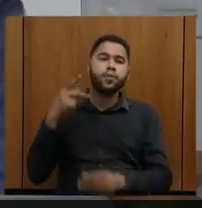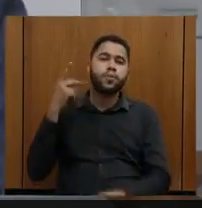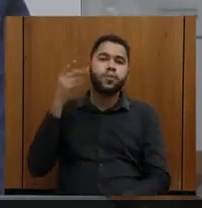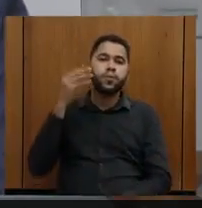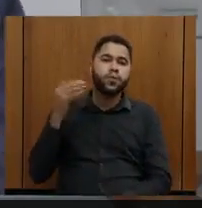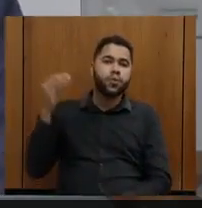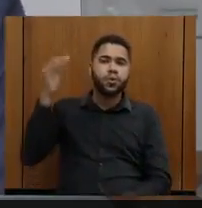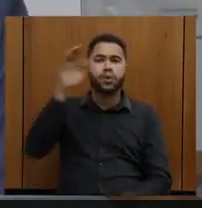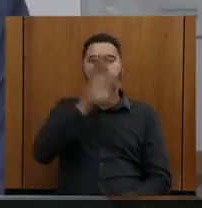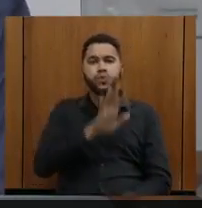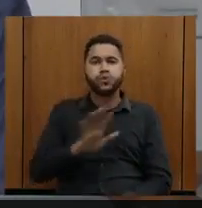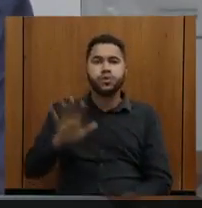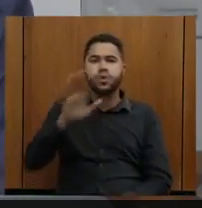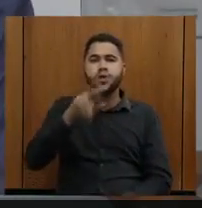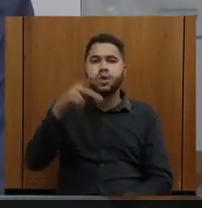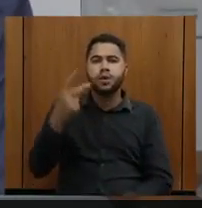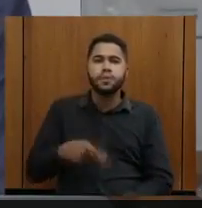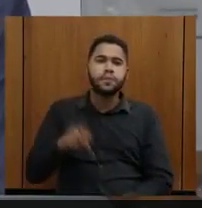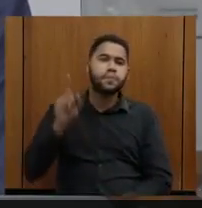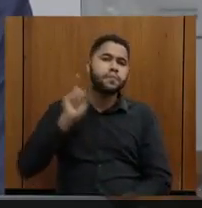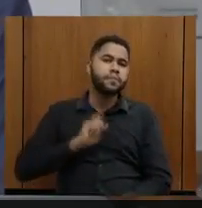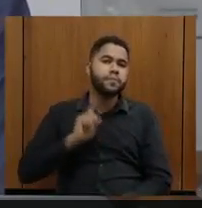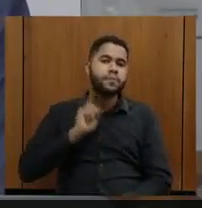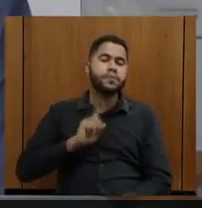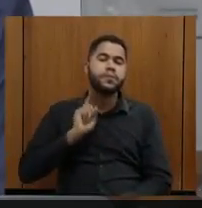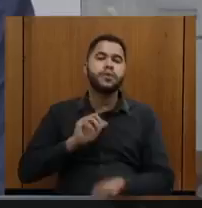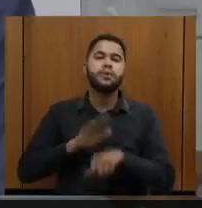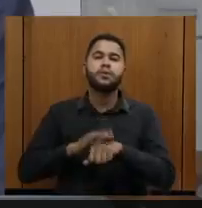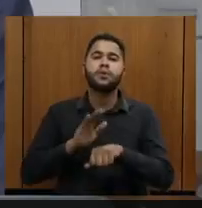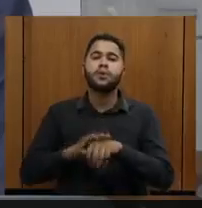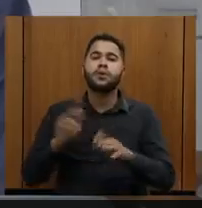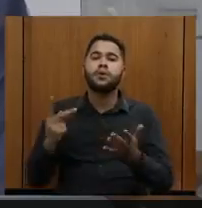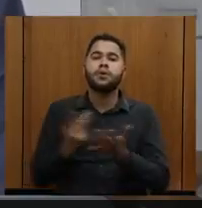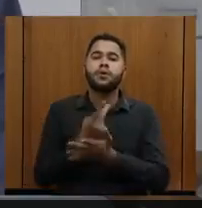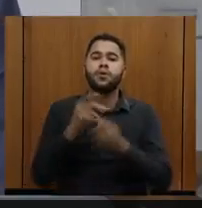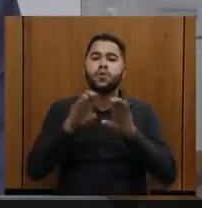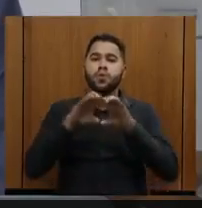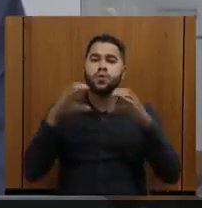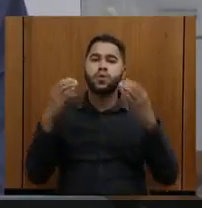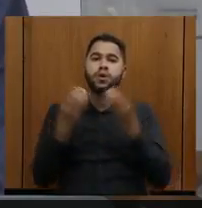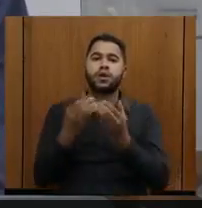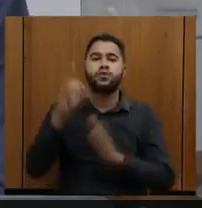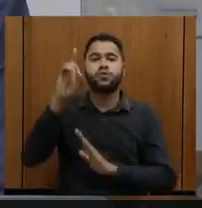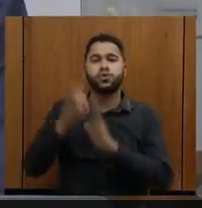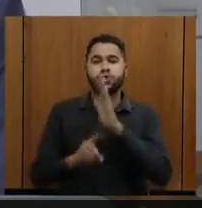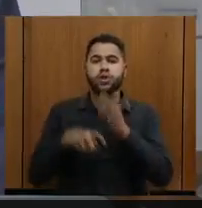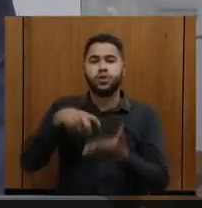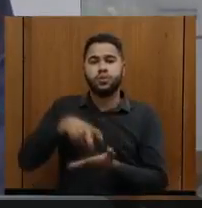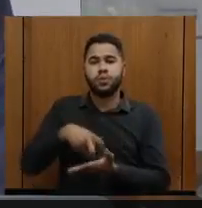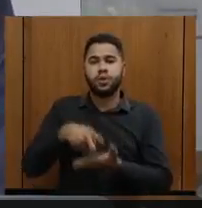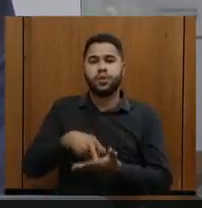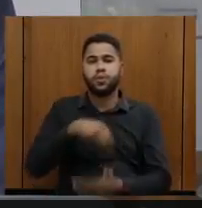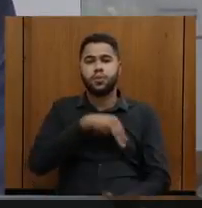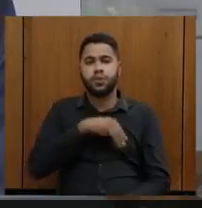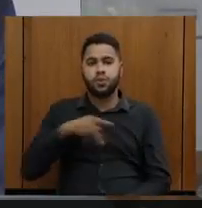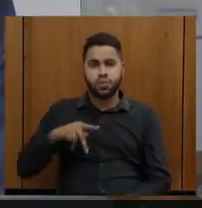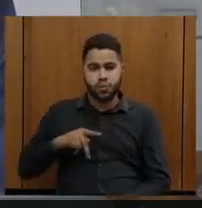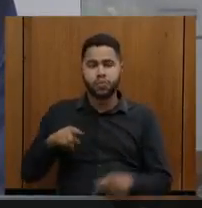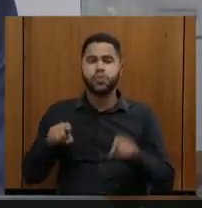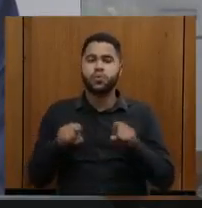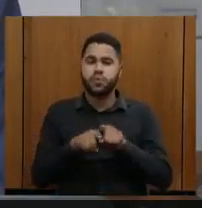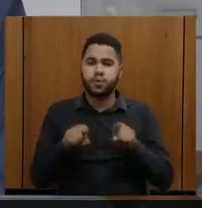de Justiça de Minas Gerais pela realização do Congresso de Direito Penal do Ministério Público e da